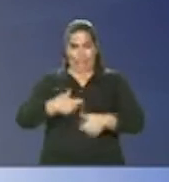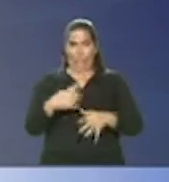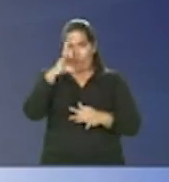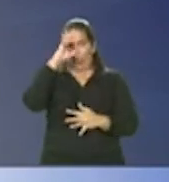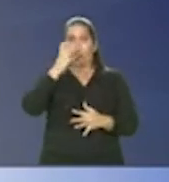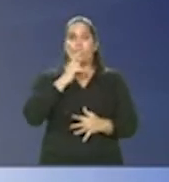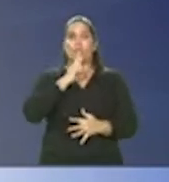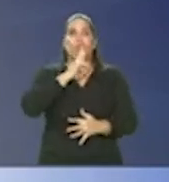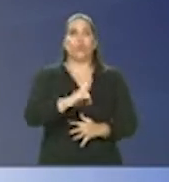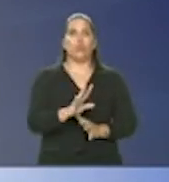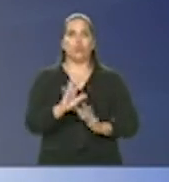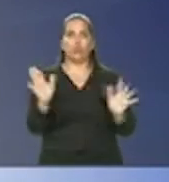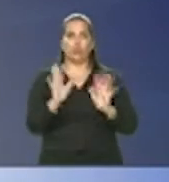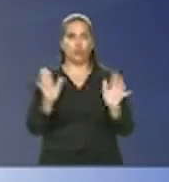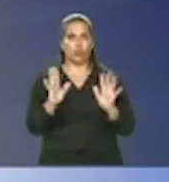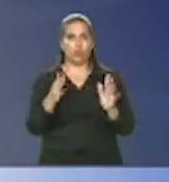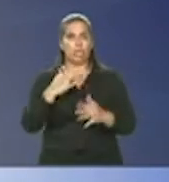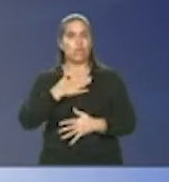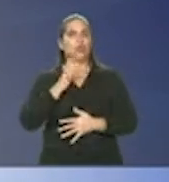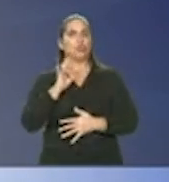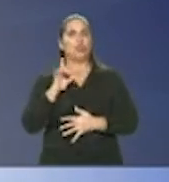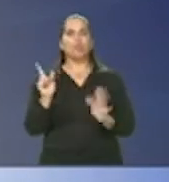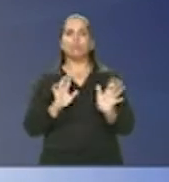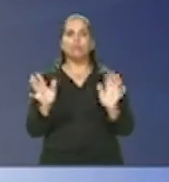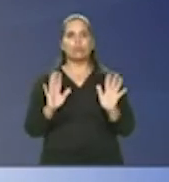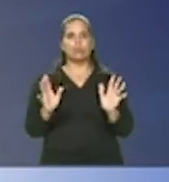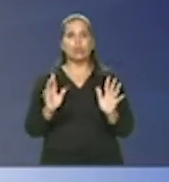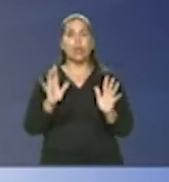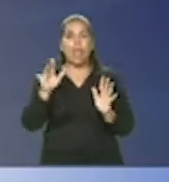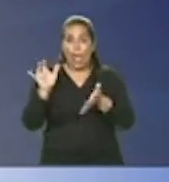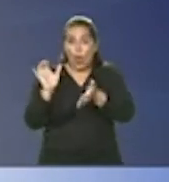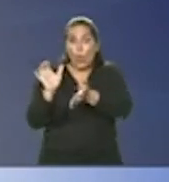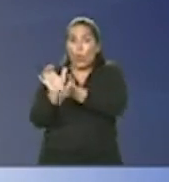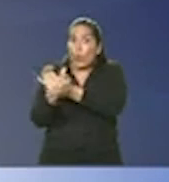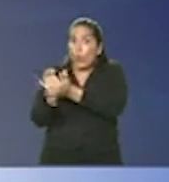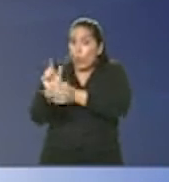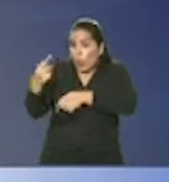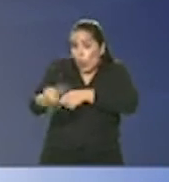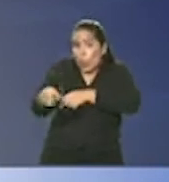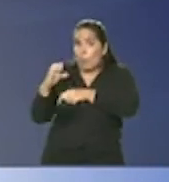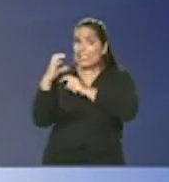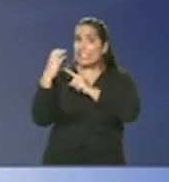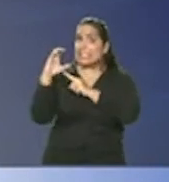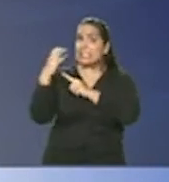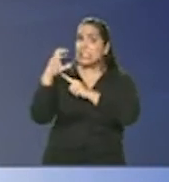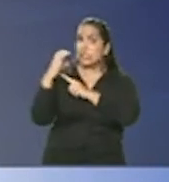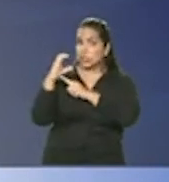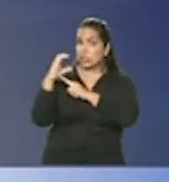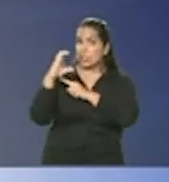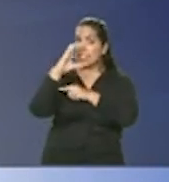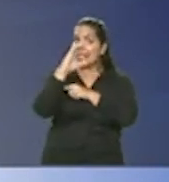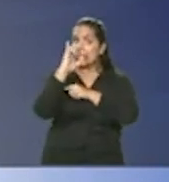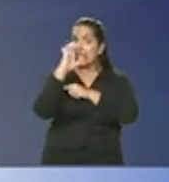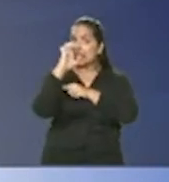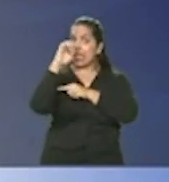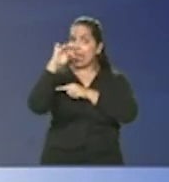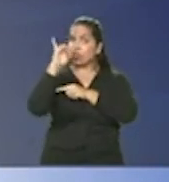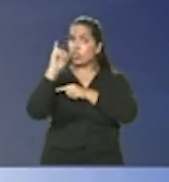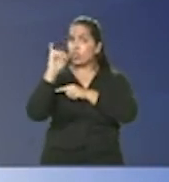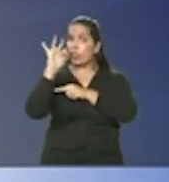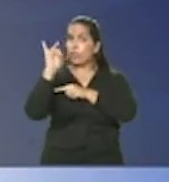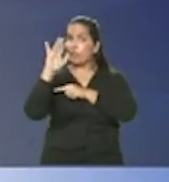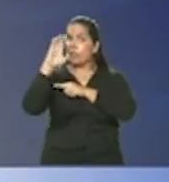decisão boçal e soberana não é uma comunidade científica são nossos professores são